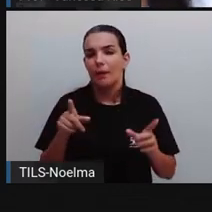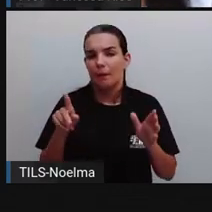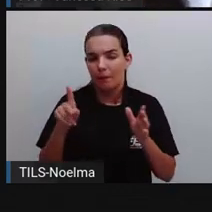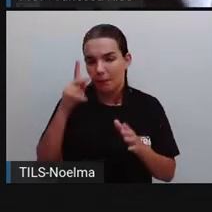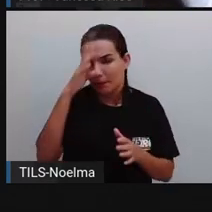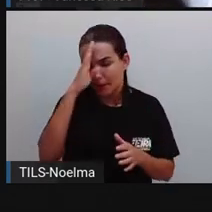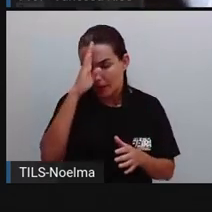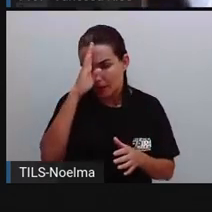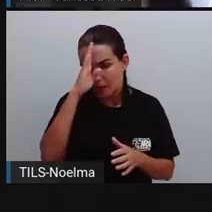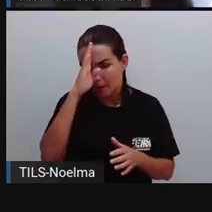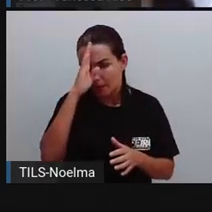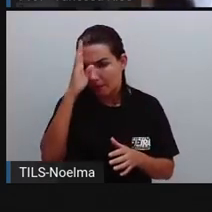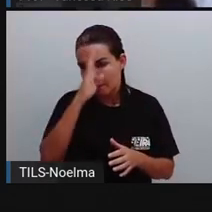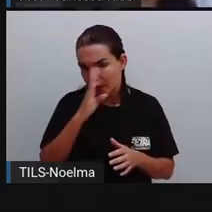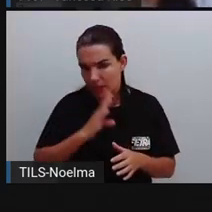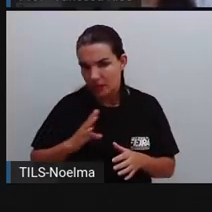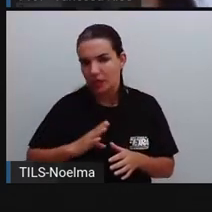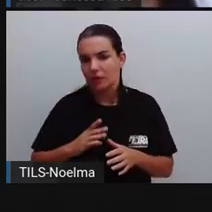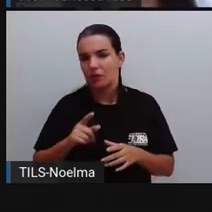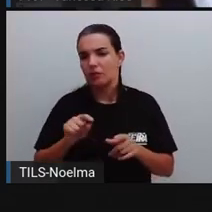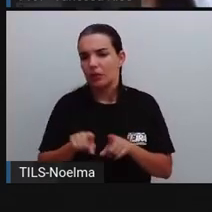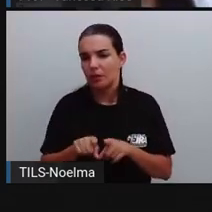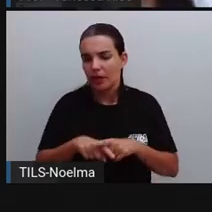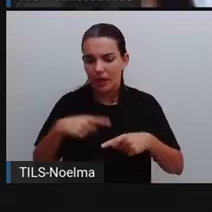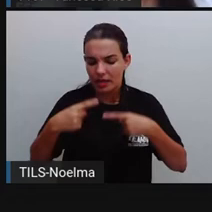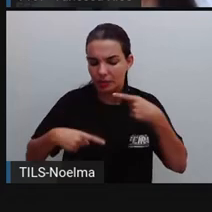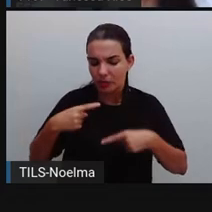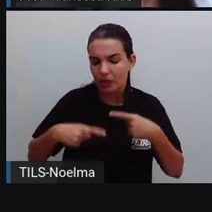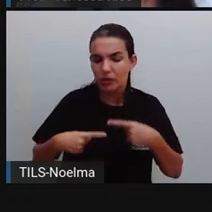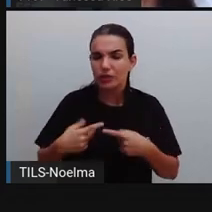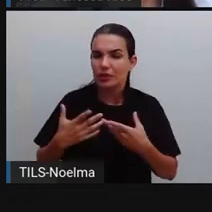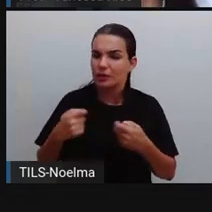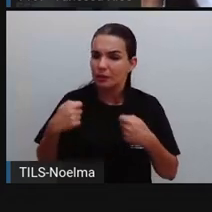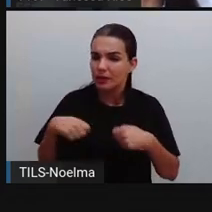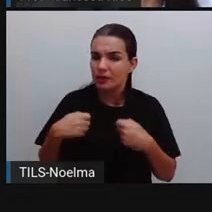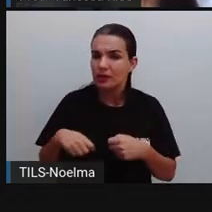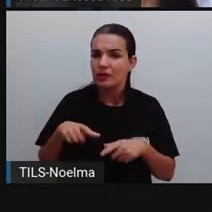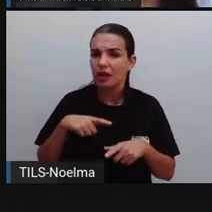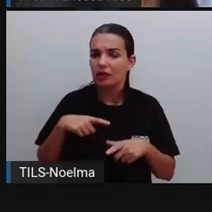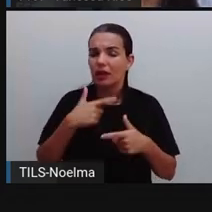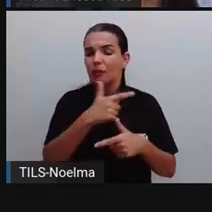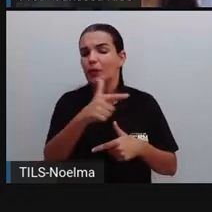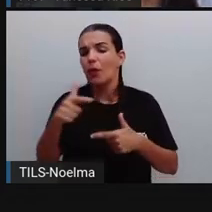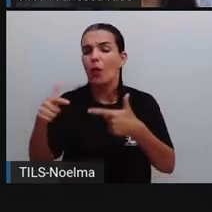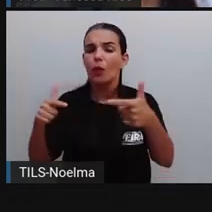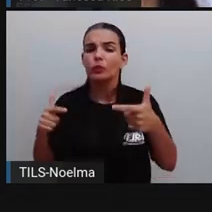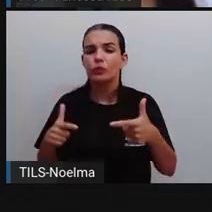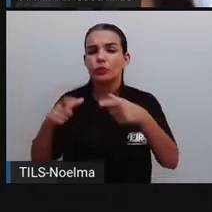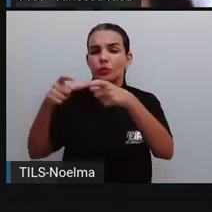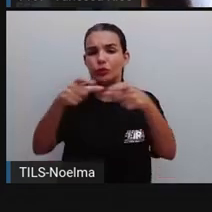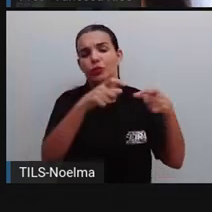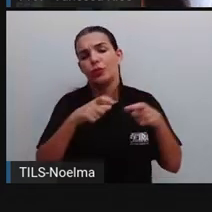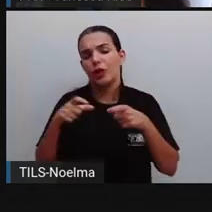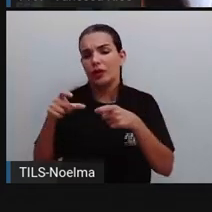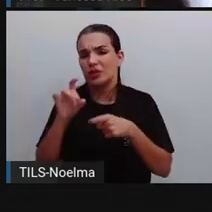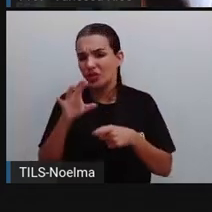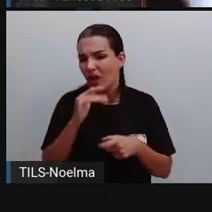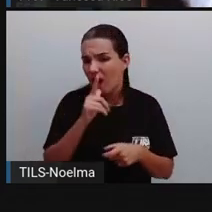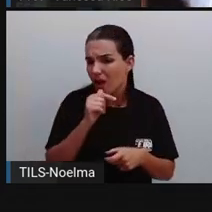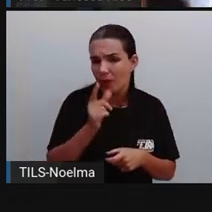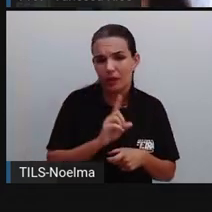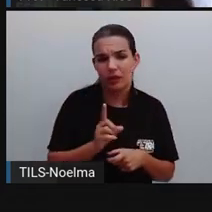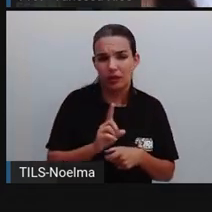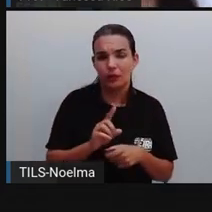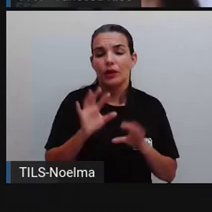políticas públicas voltadas à aquisição de energia por outras fontes. E não só as fontes de